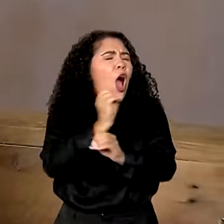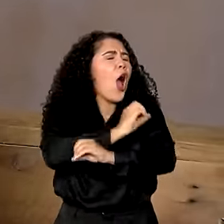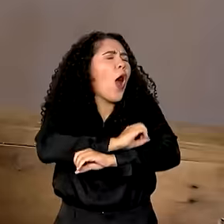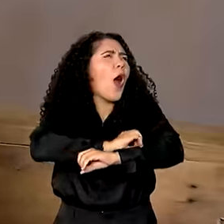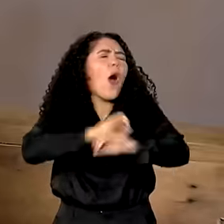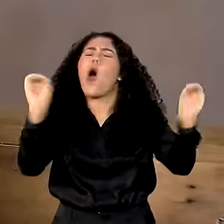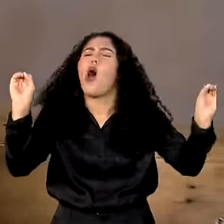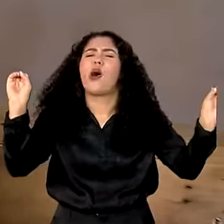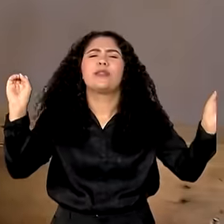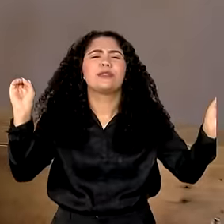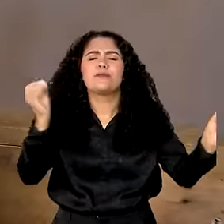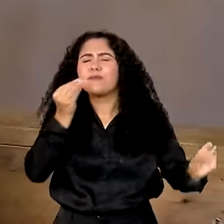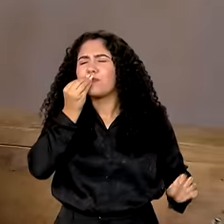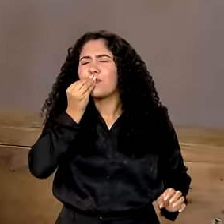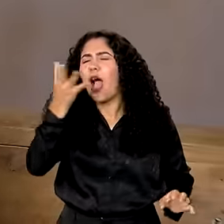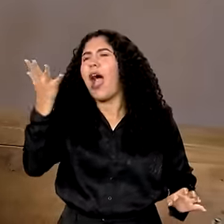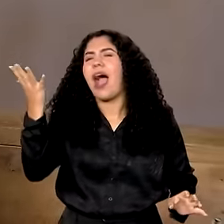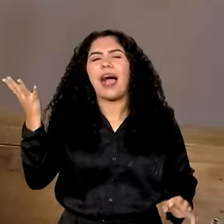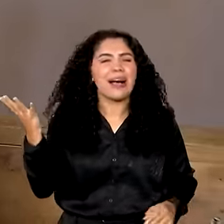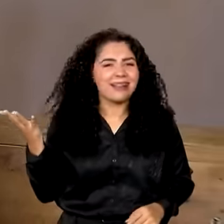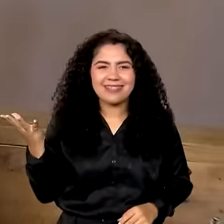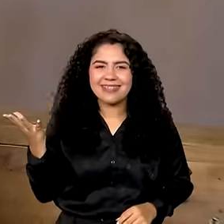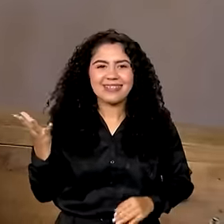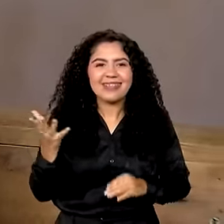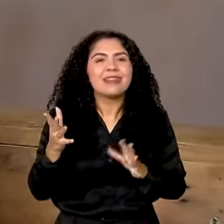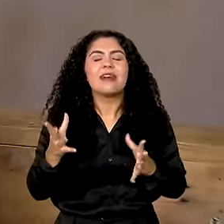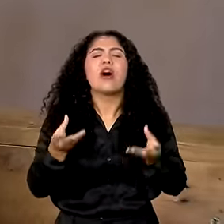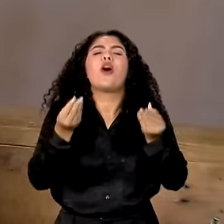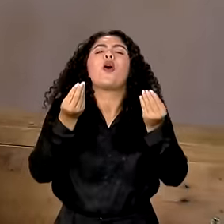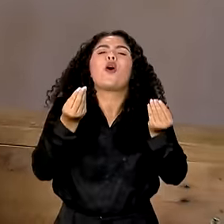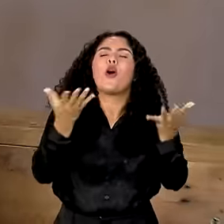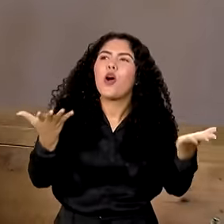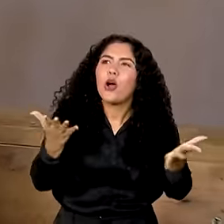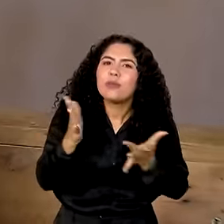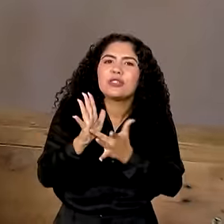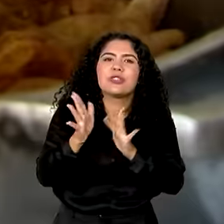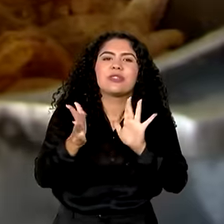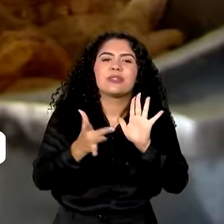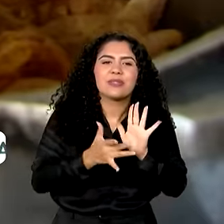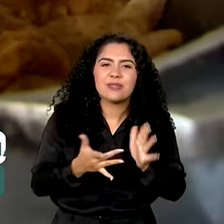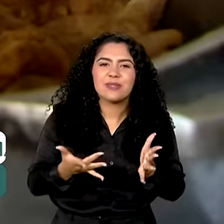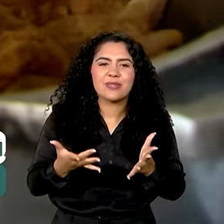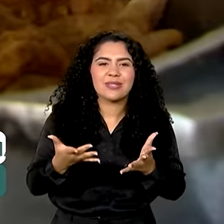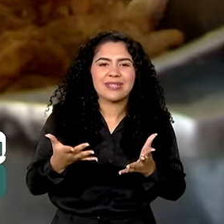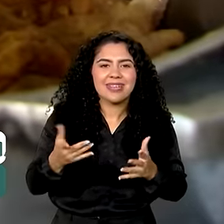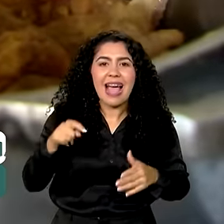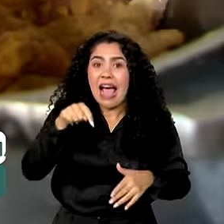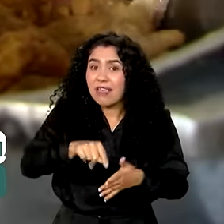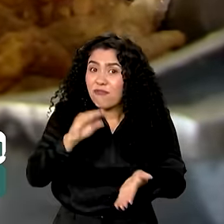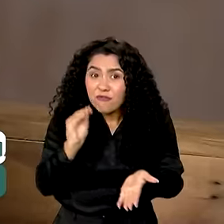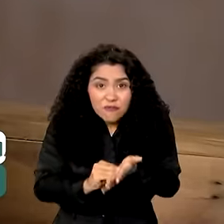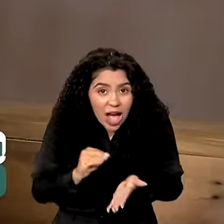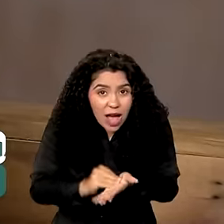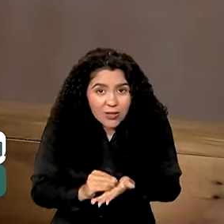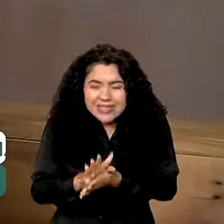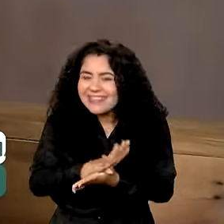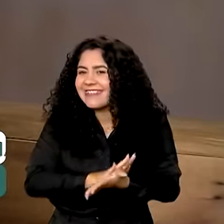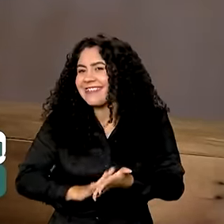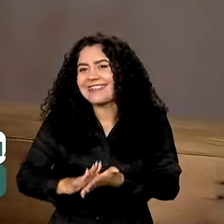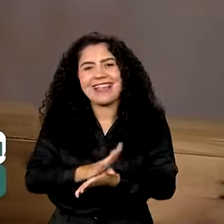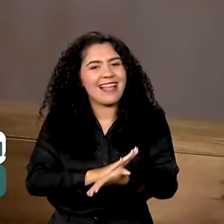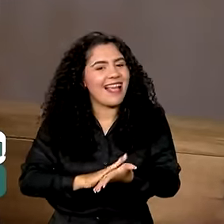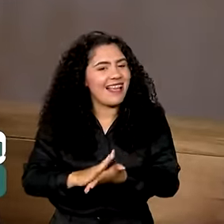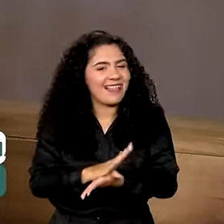Ótimo, ótimo. O comer que Jesus mandou para aqui, aqui não falta nada. Ninguém